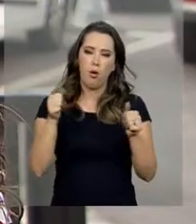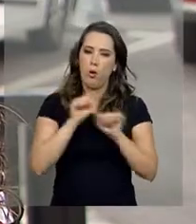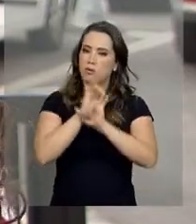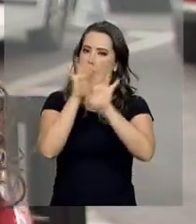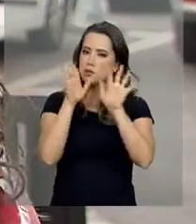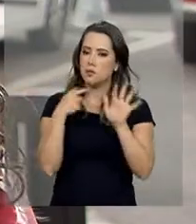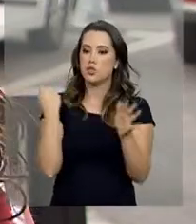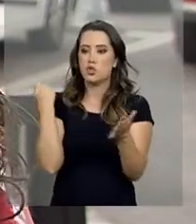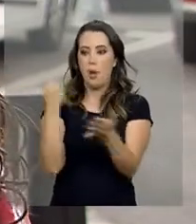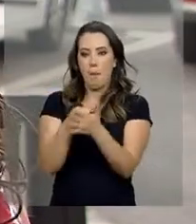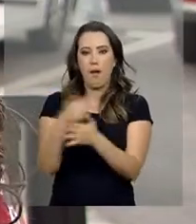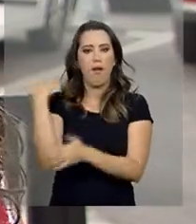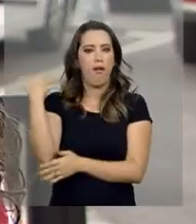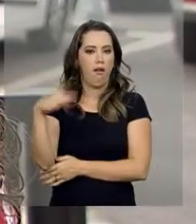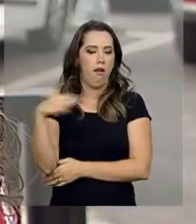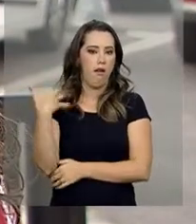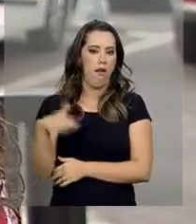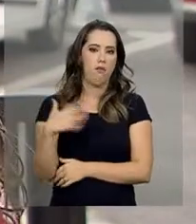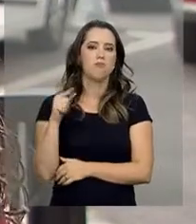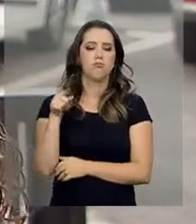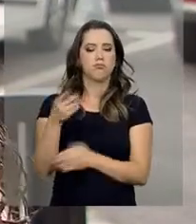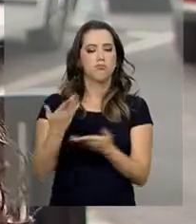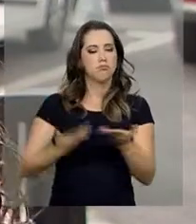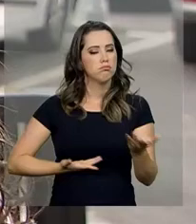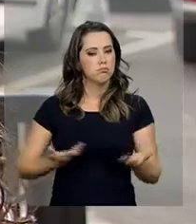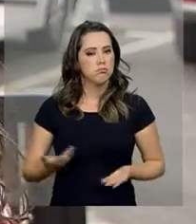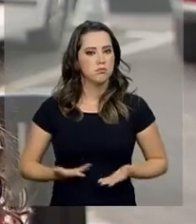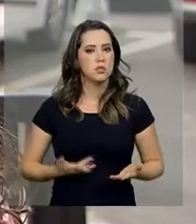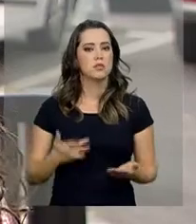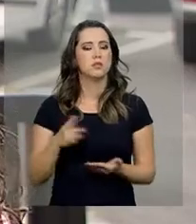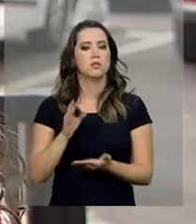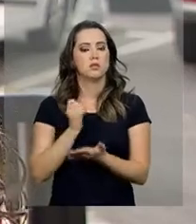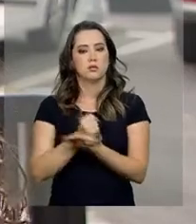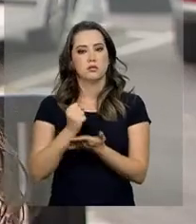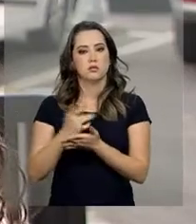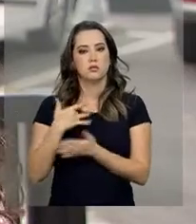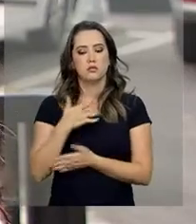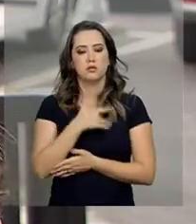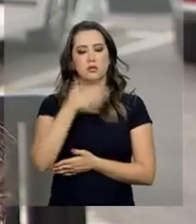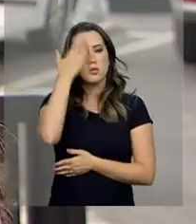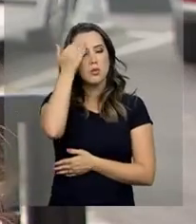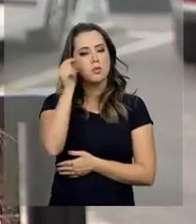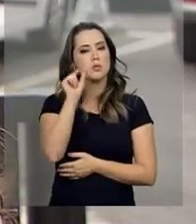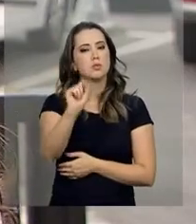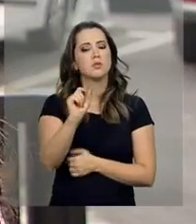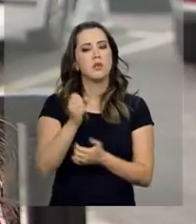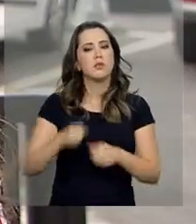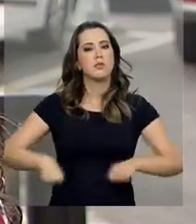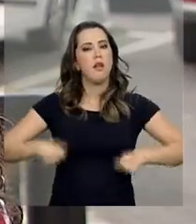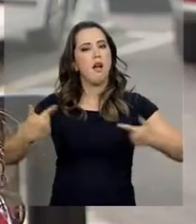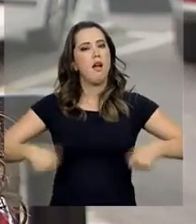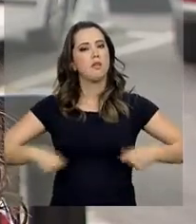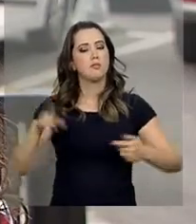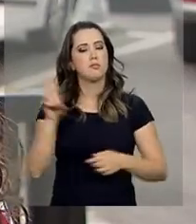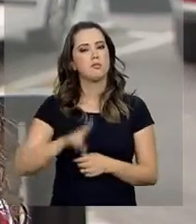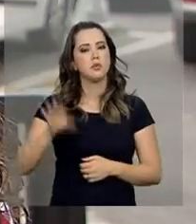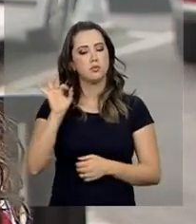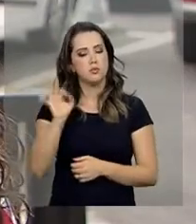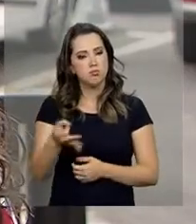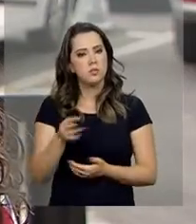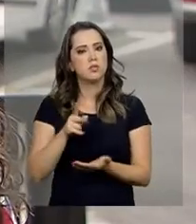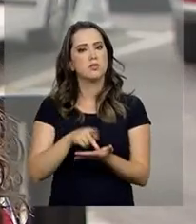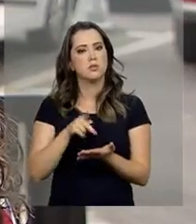não paga barato pelo serviço do plano de saúde. Se a gente soubesse o que está sendo gasto, o está sendo utilizado de verdade, seria